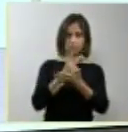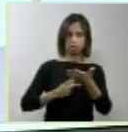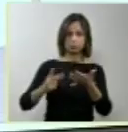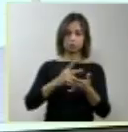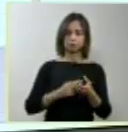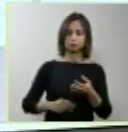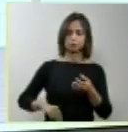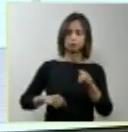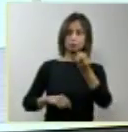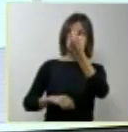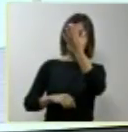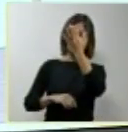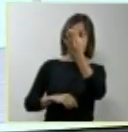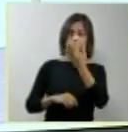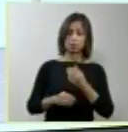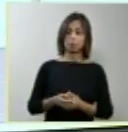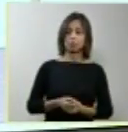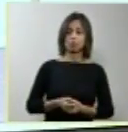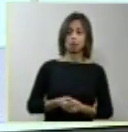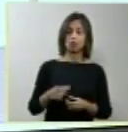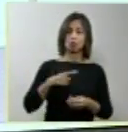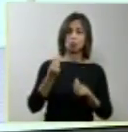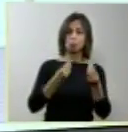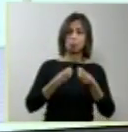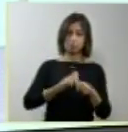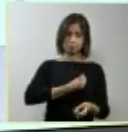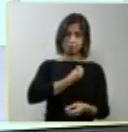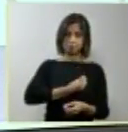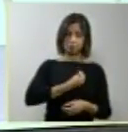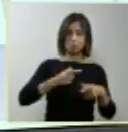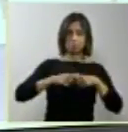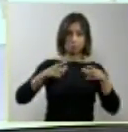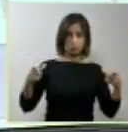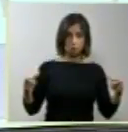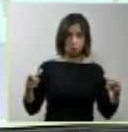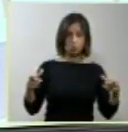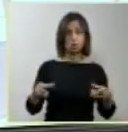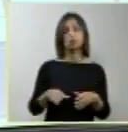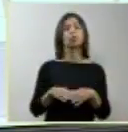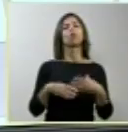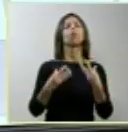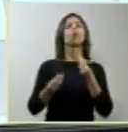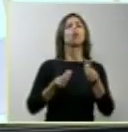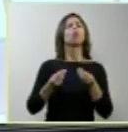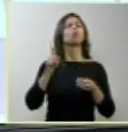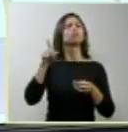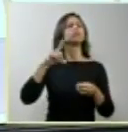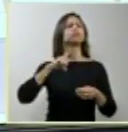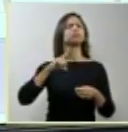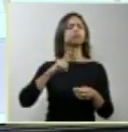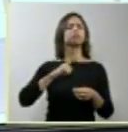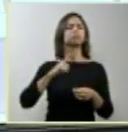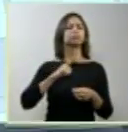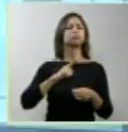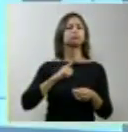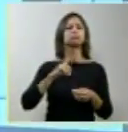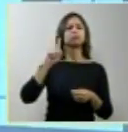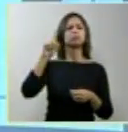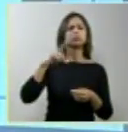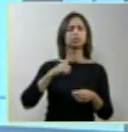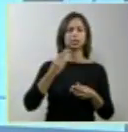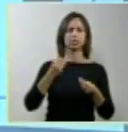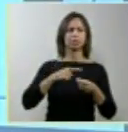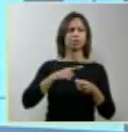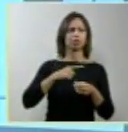permite uma sobrevida maior. E o que esses indivíduos têm é que eles têm o